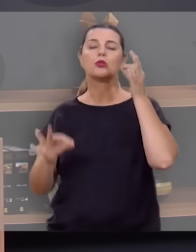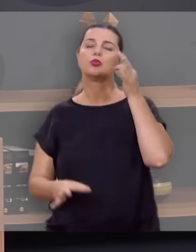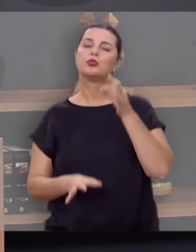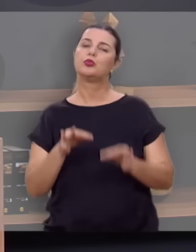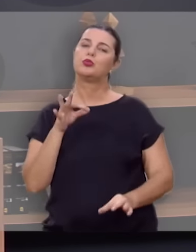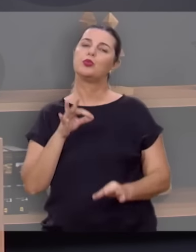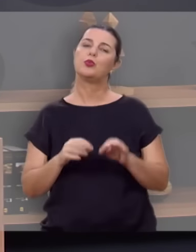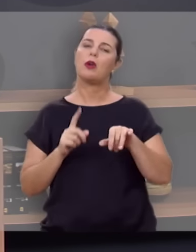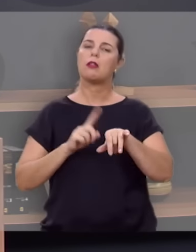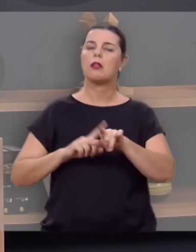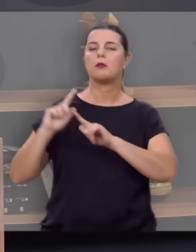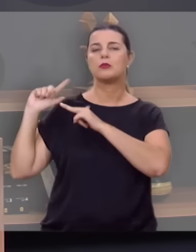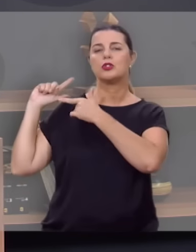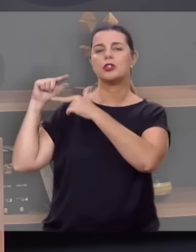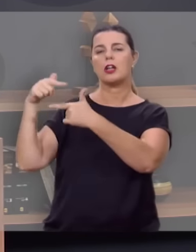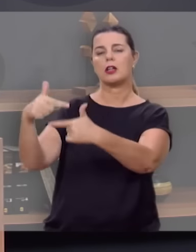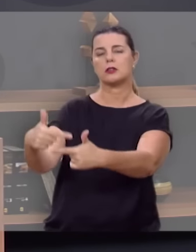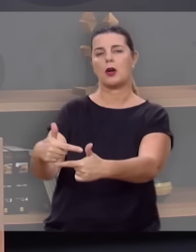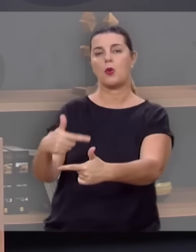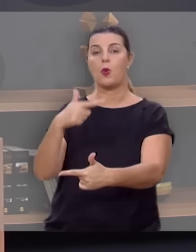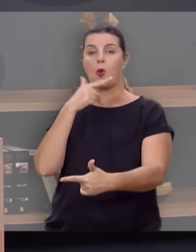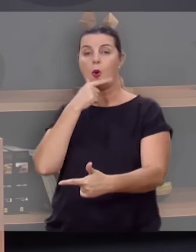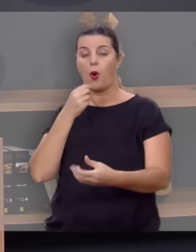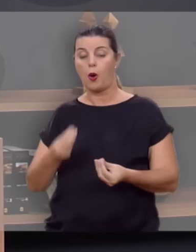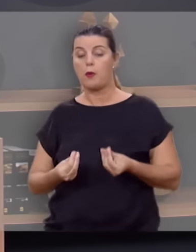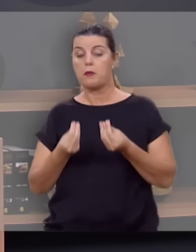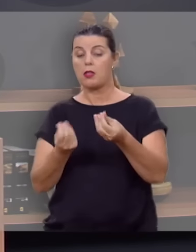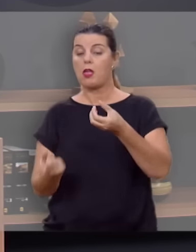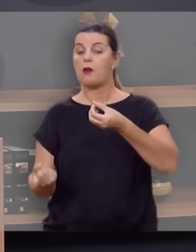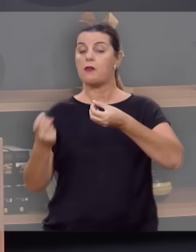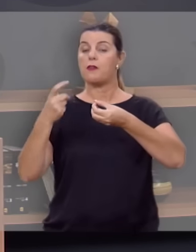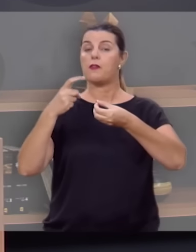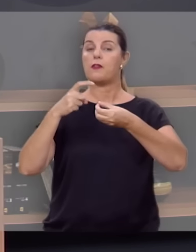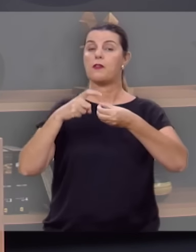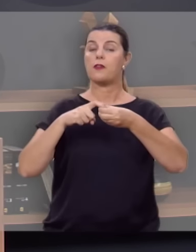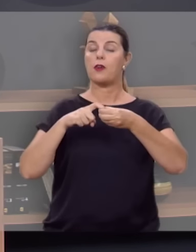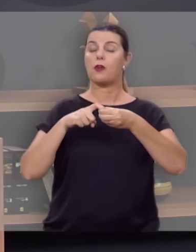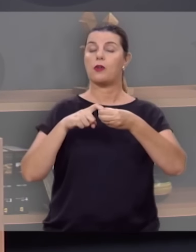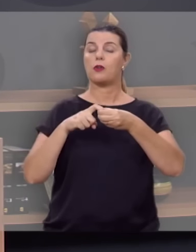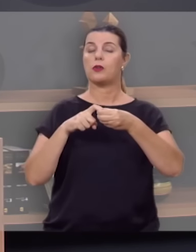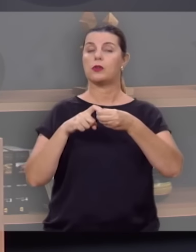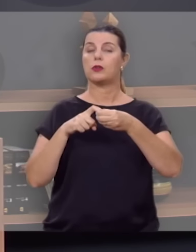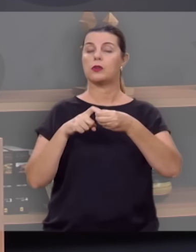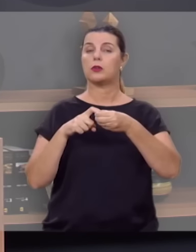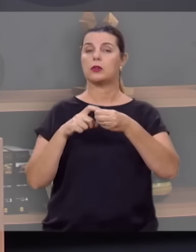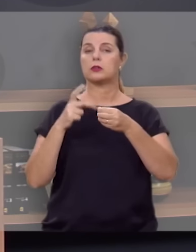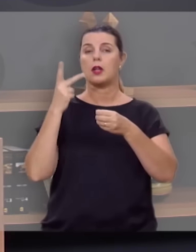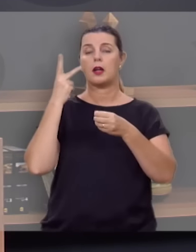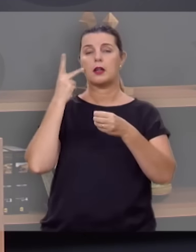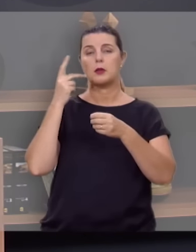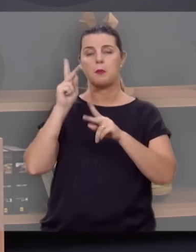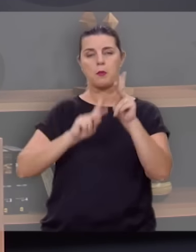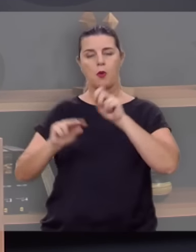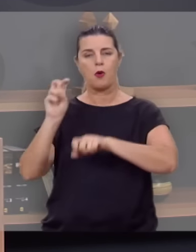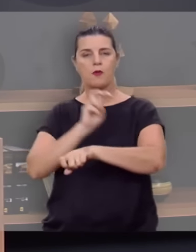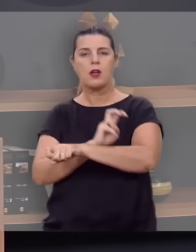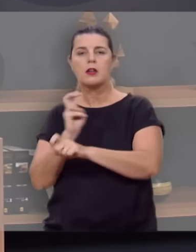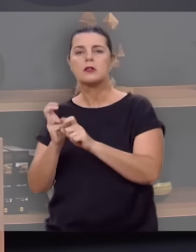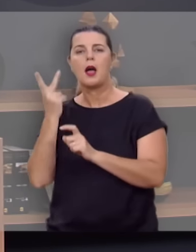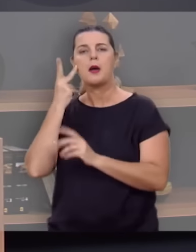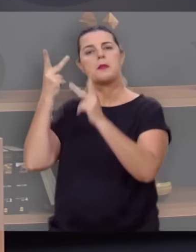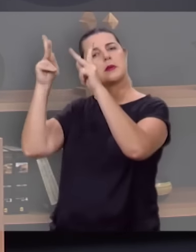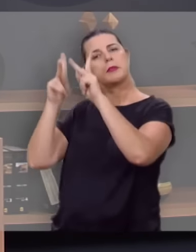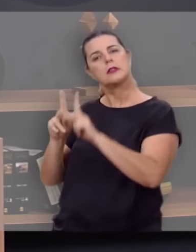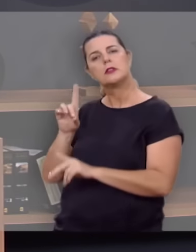maior juiz, daquela geração, o homem que trouxe de volta a nação apóstata para a presença de